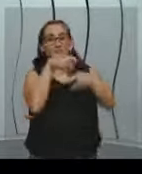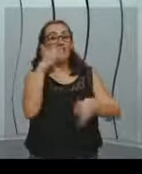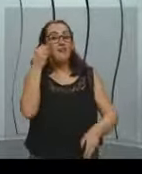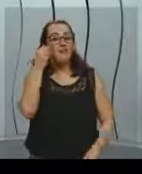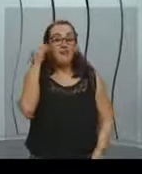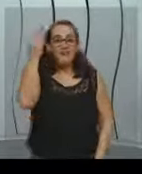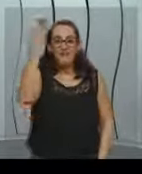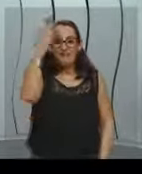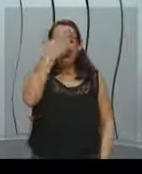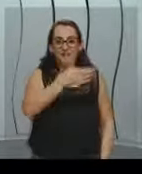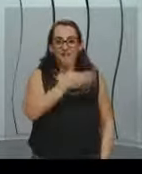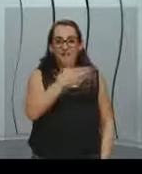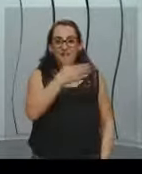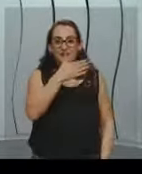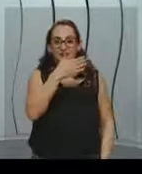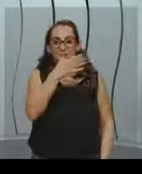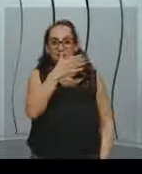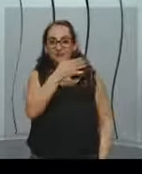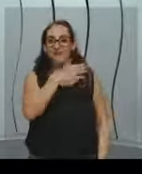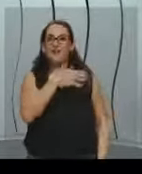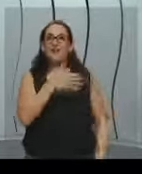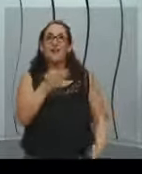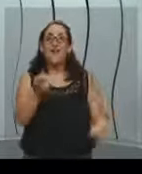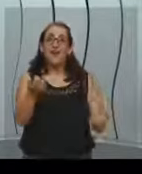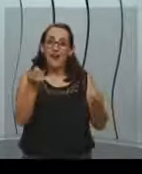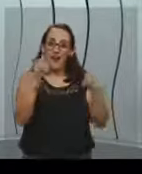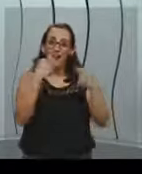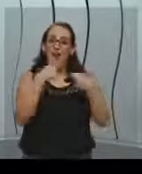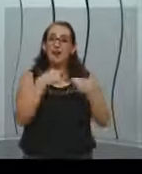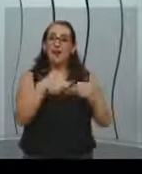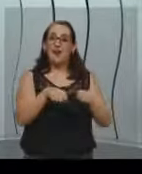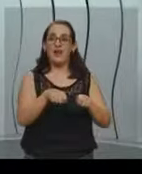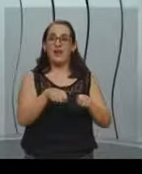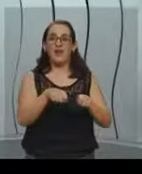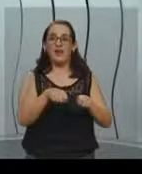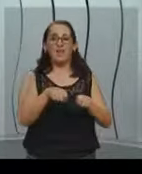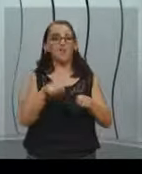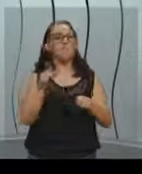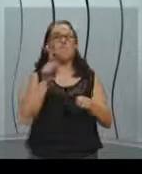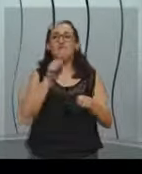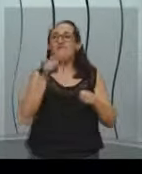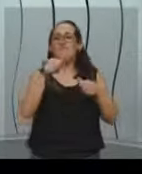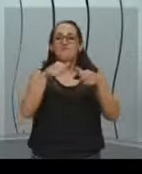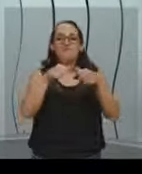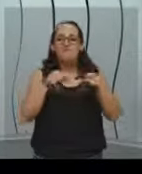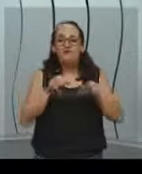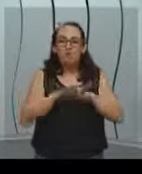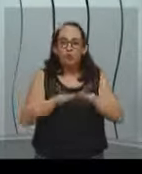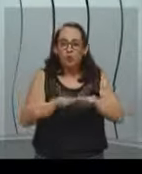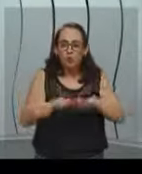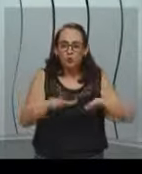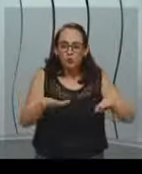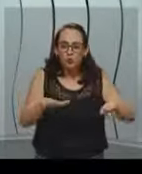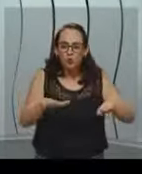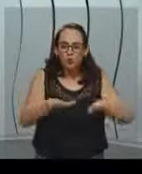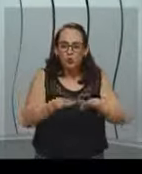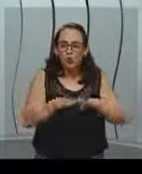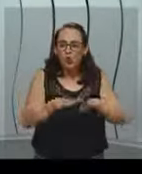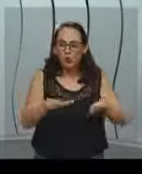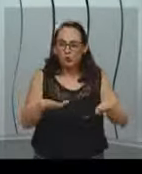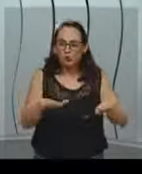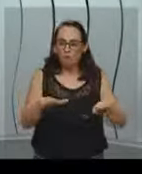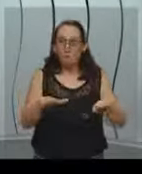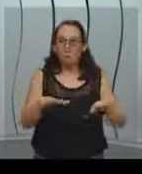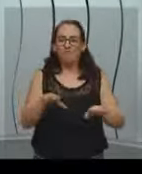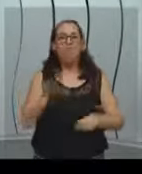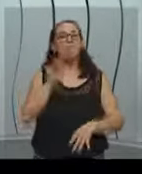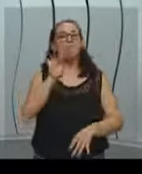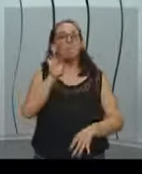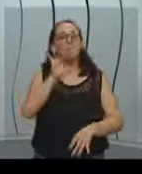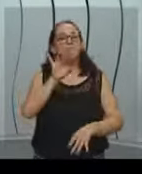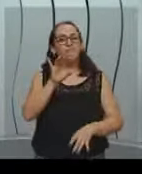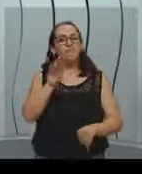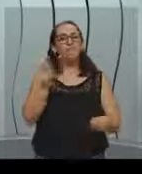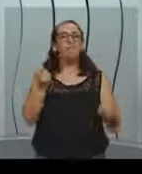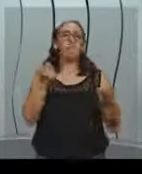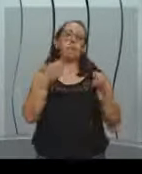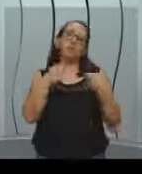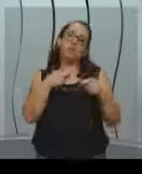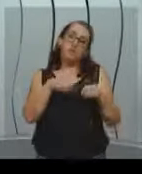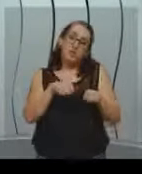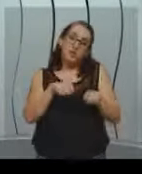momentos, o cavalo tira as patas, as quatro patas totalmente do chão. E isso só seria possível